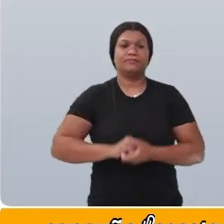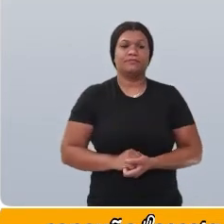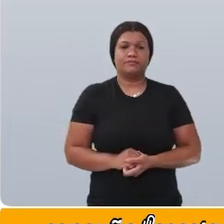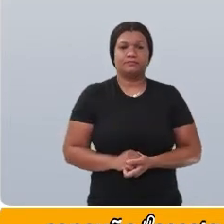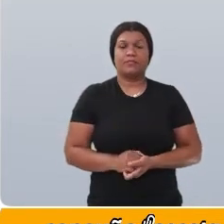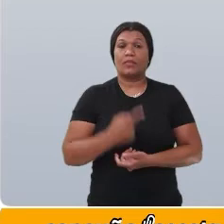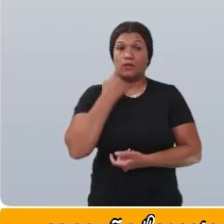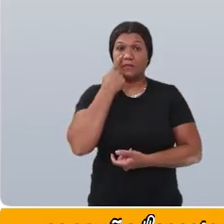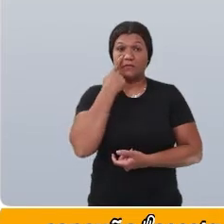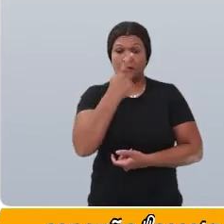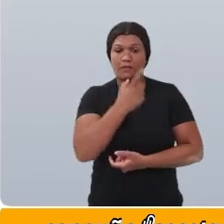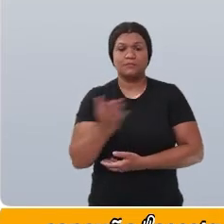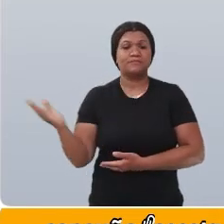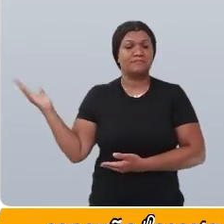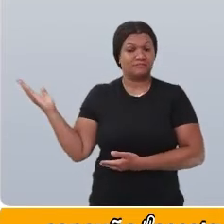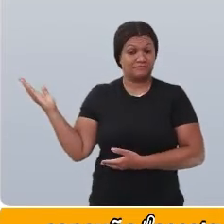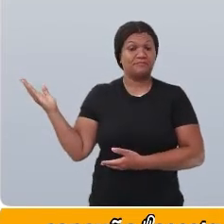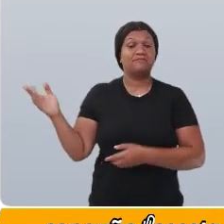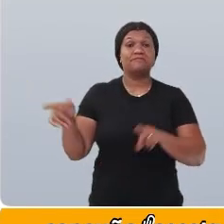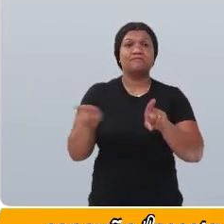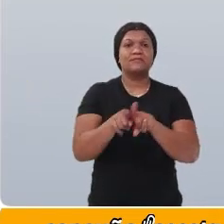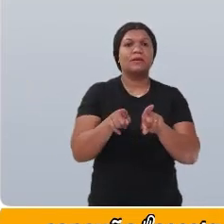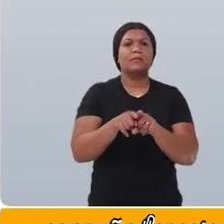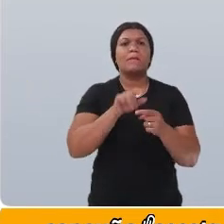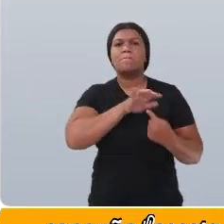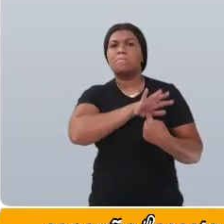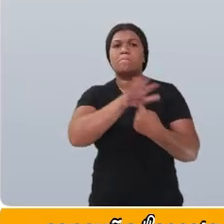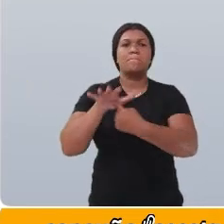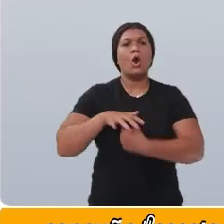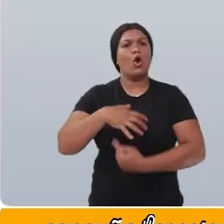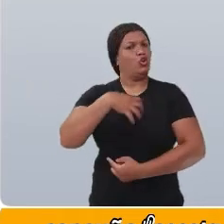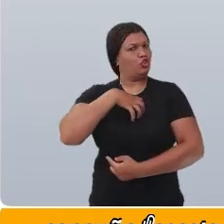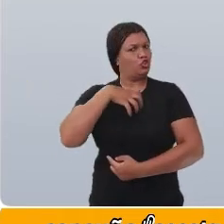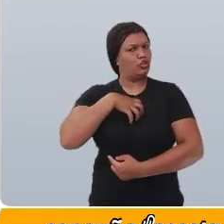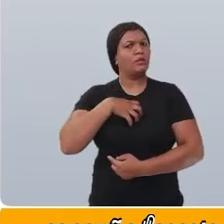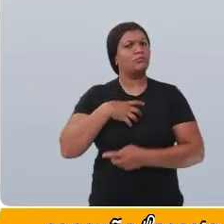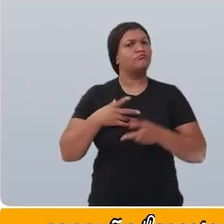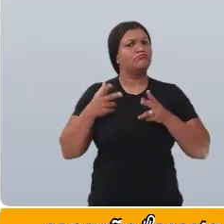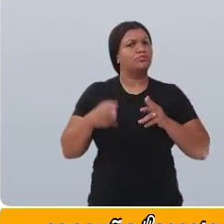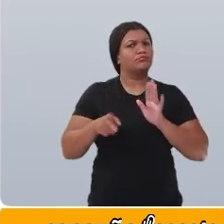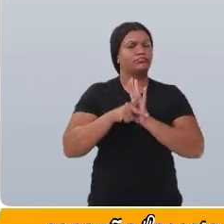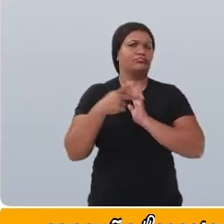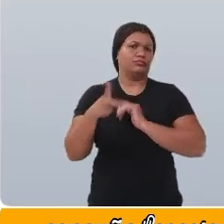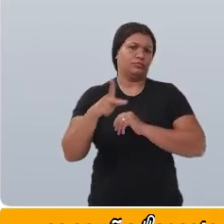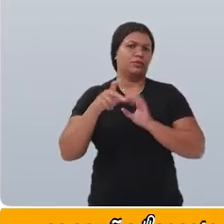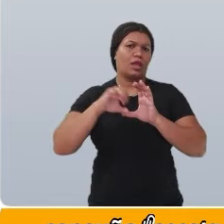O cacto também exibe um padrão em seu formato.